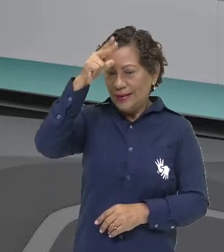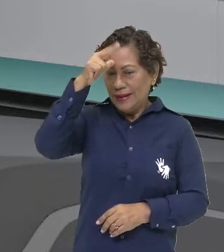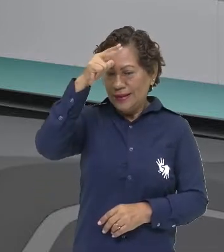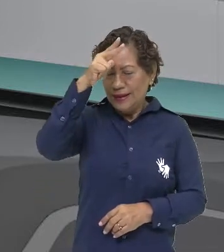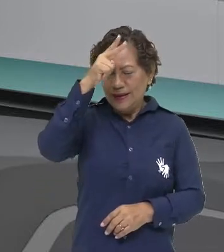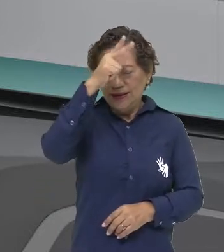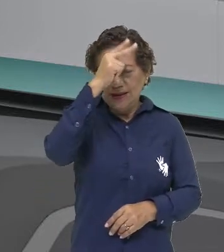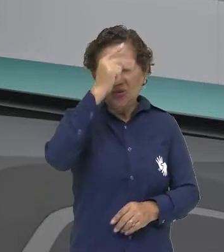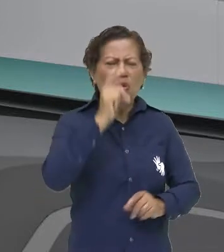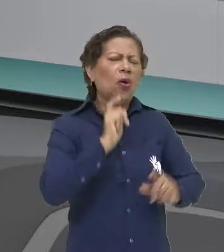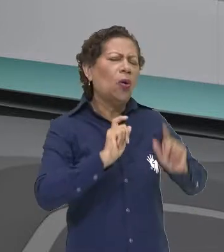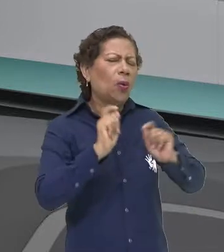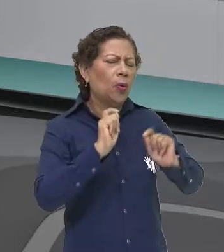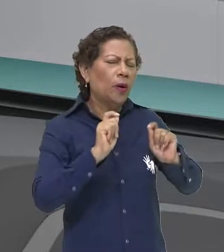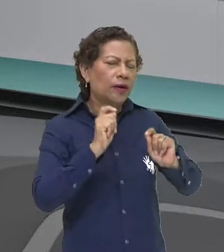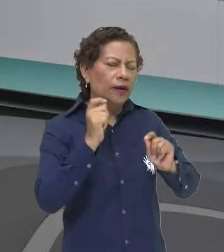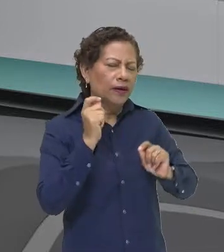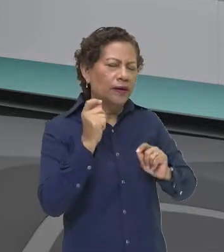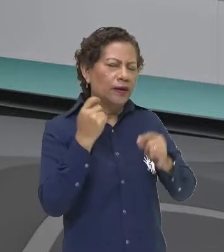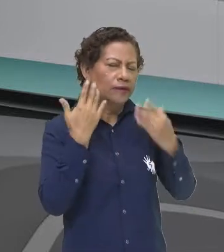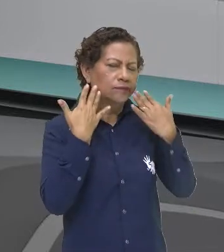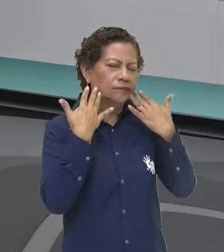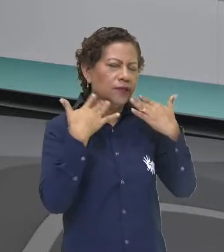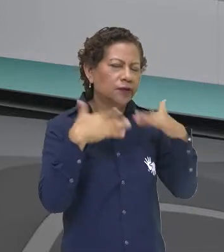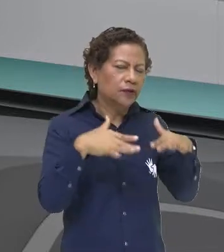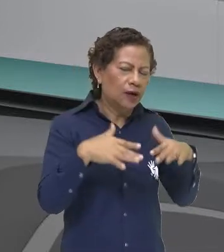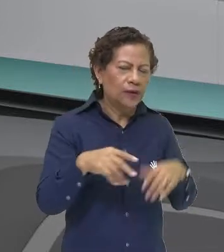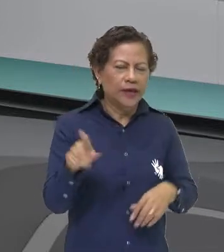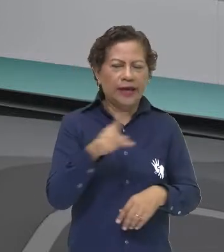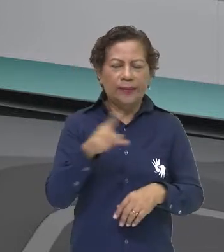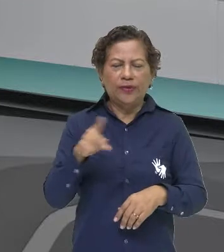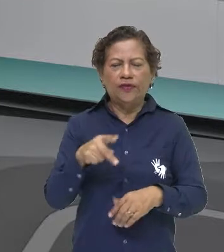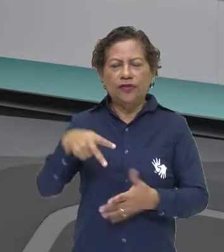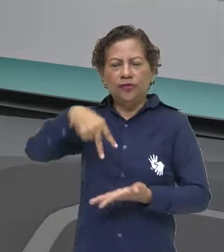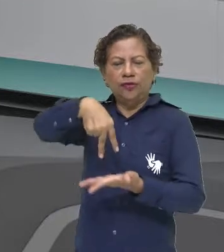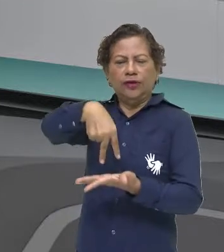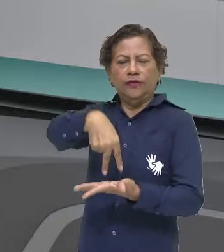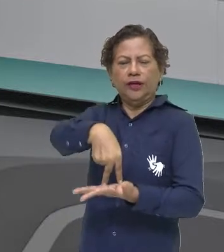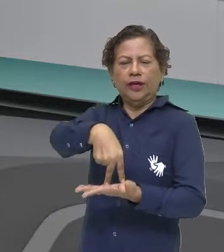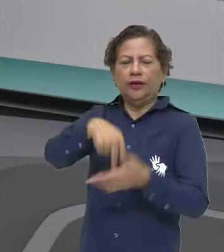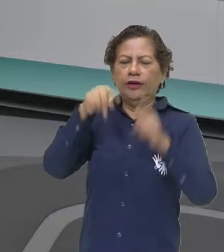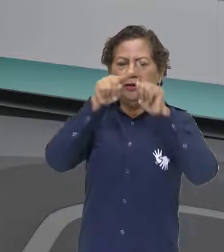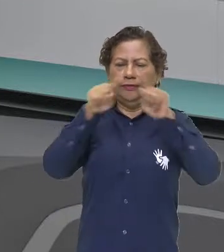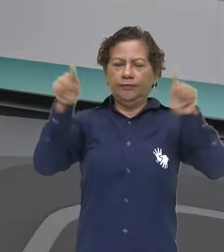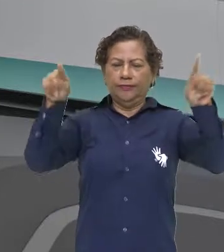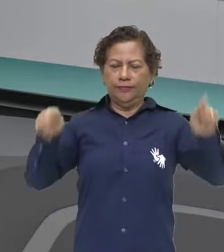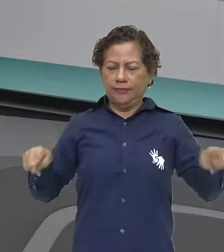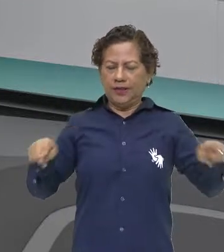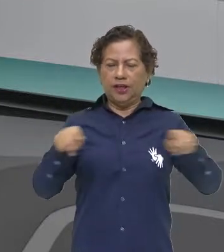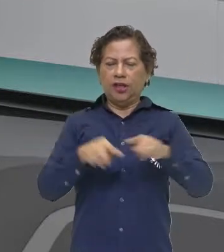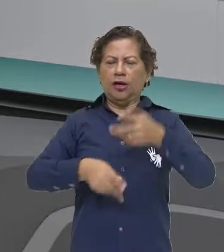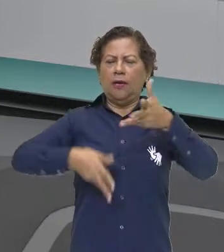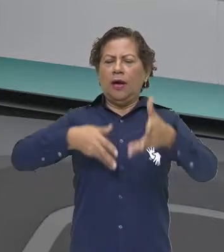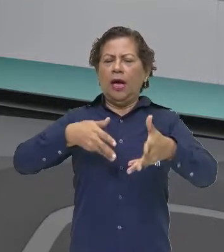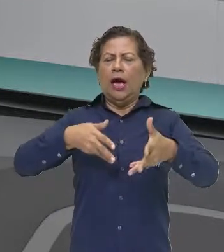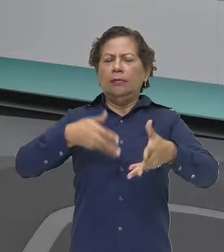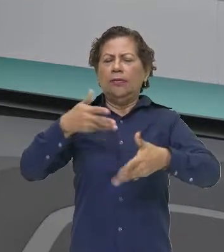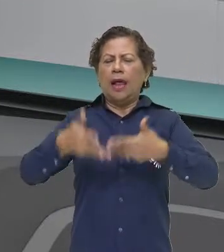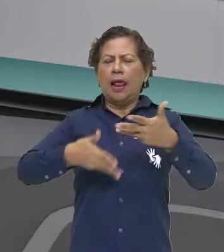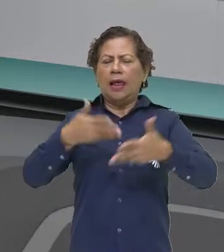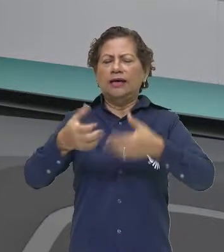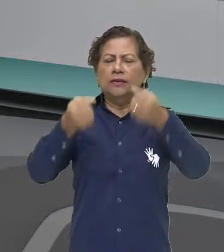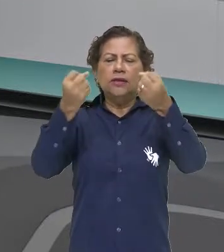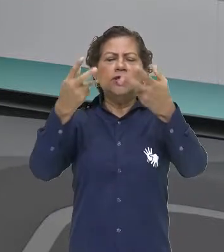normal na nossa transmissão de aula? Que a professora Lúcia fique aqui, enquadrada, num croma, certo? E